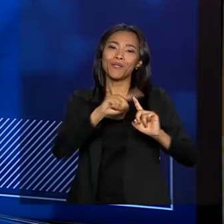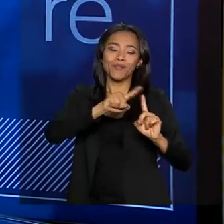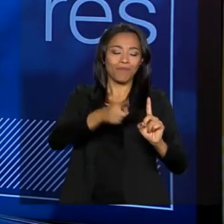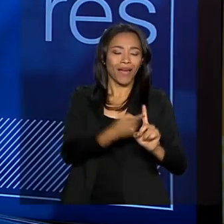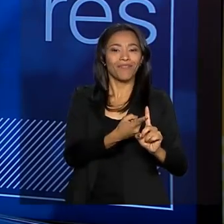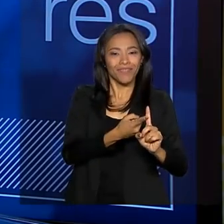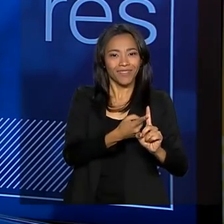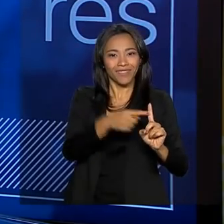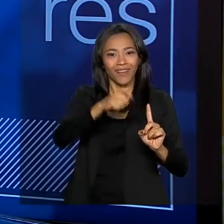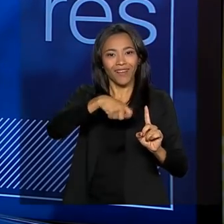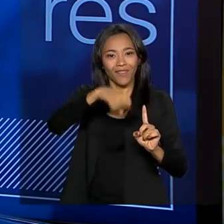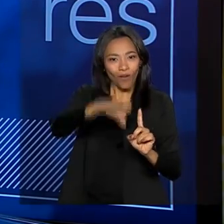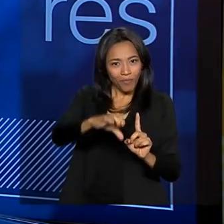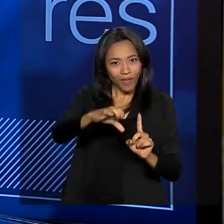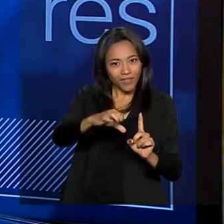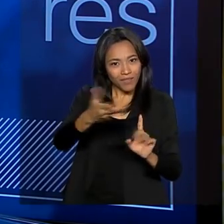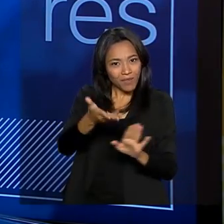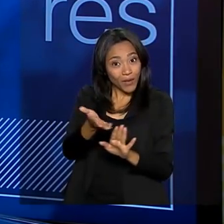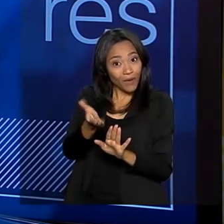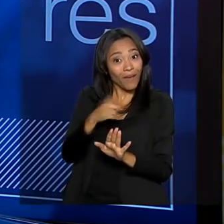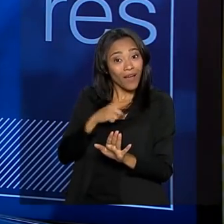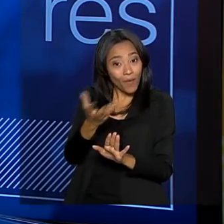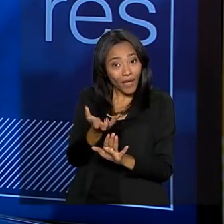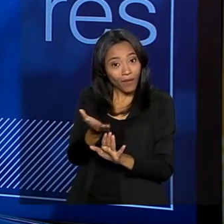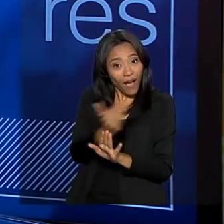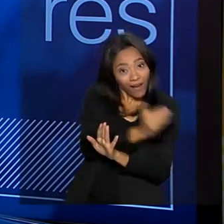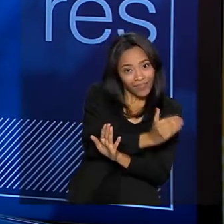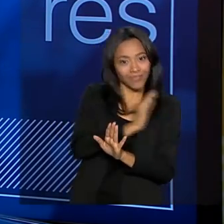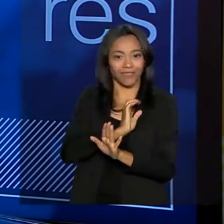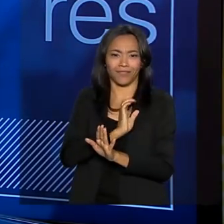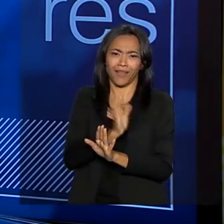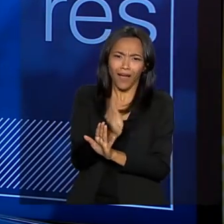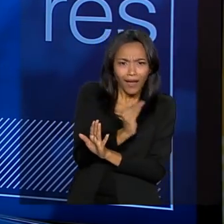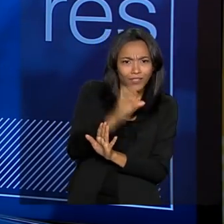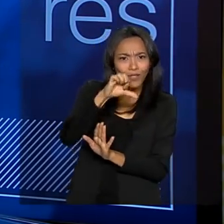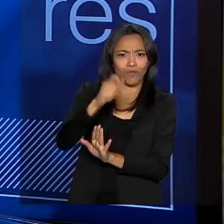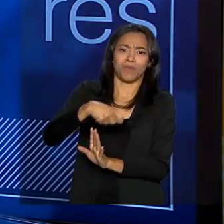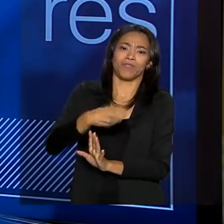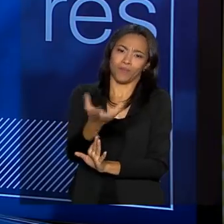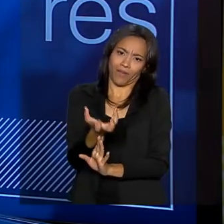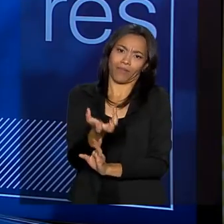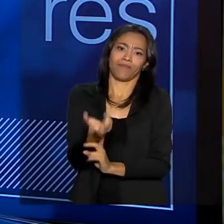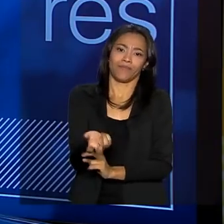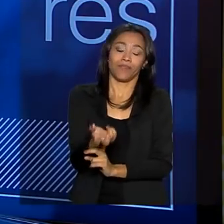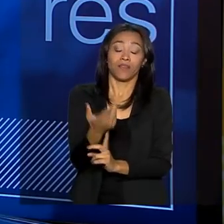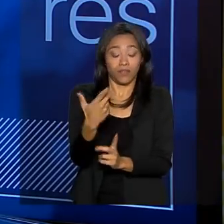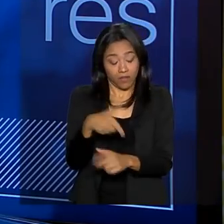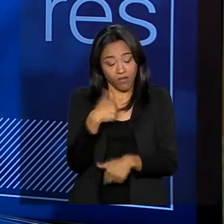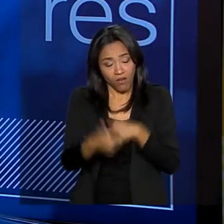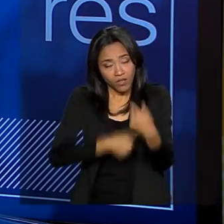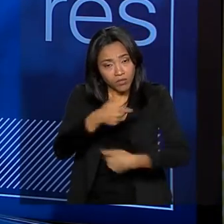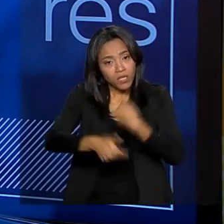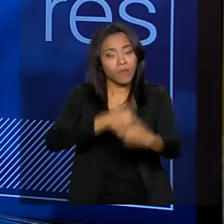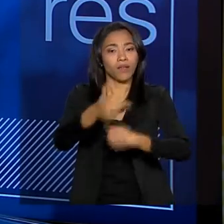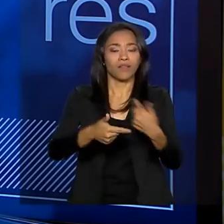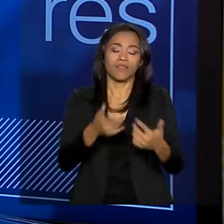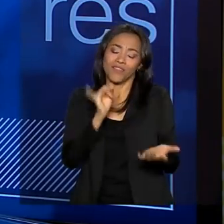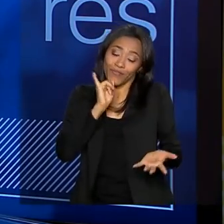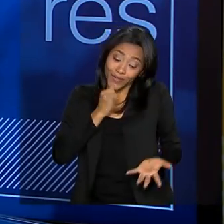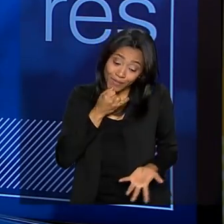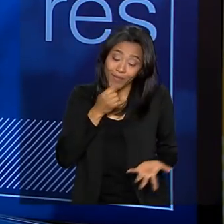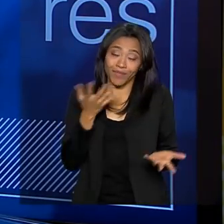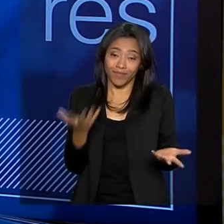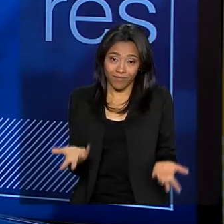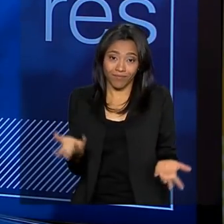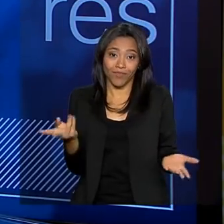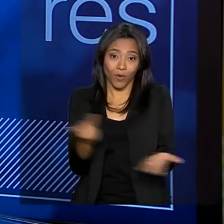Mas eu digo para você, eu quero partos antecipados. Eu quero menos de nove meses. E nós estamos trabalhando para isso. Infelizmente, a gente já